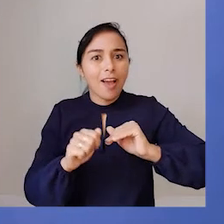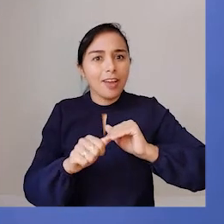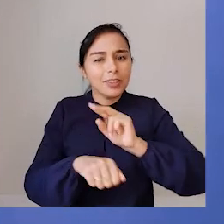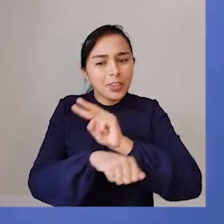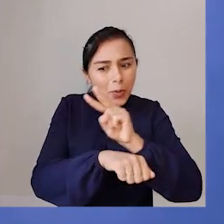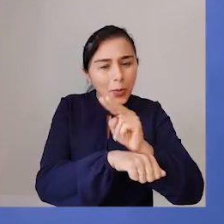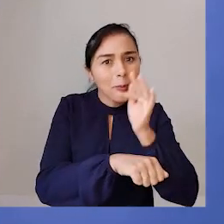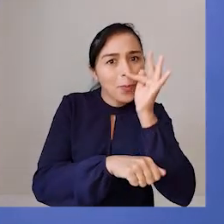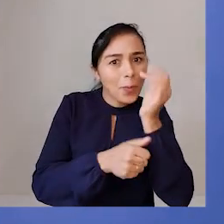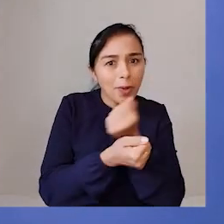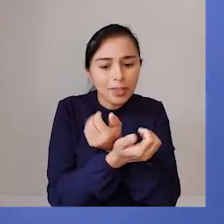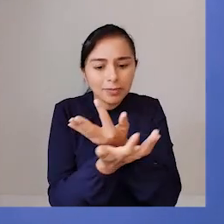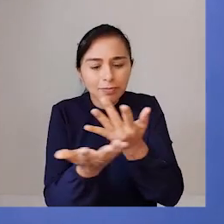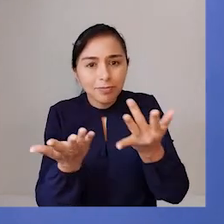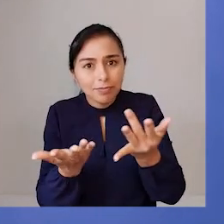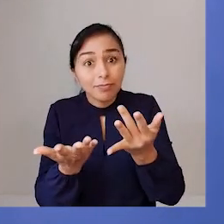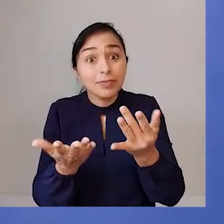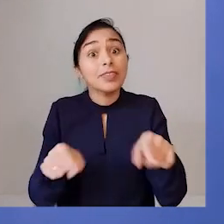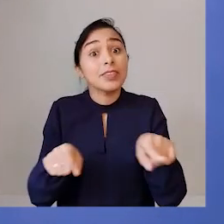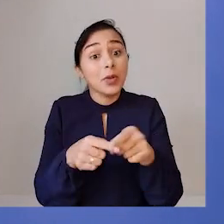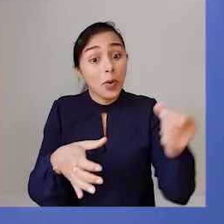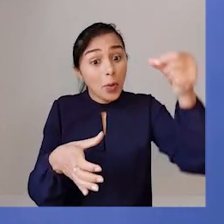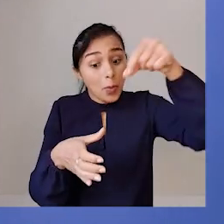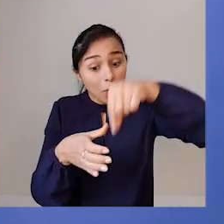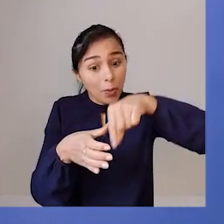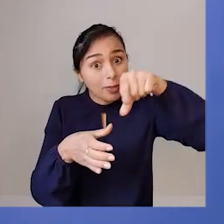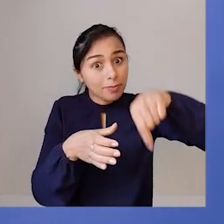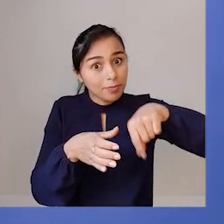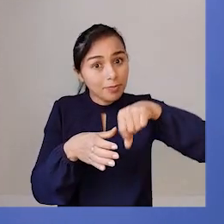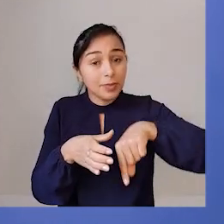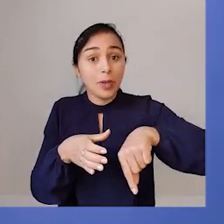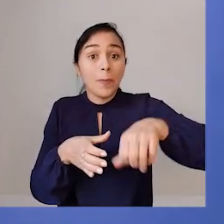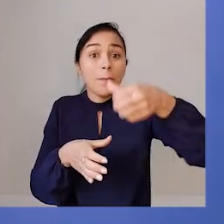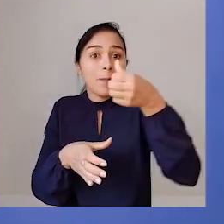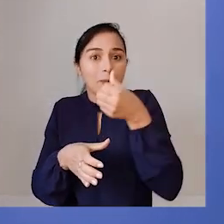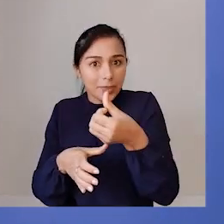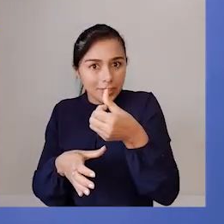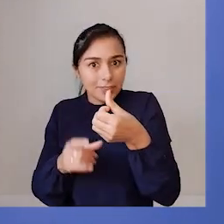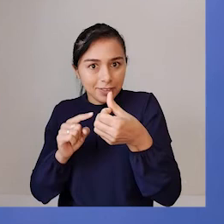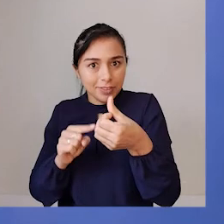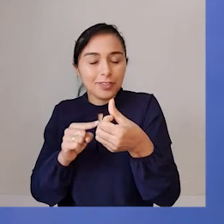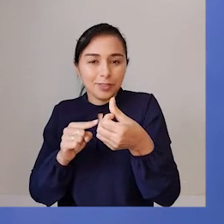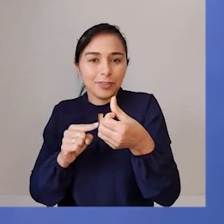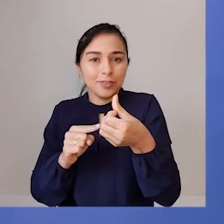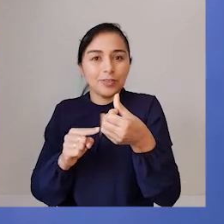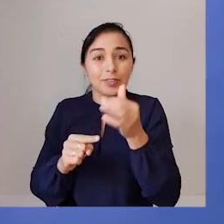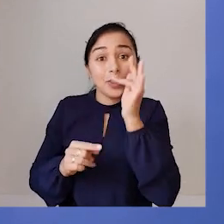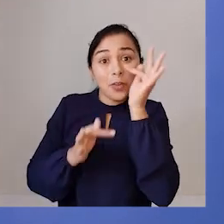meia dúzia de cravos. Meia dúzia, nós já sabemos que é seis.